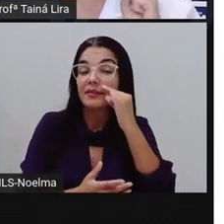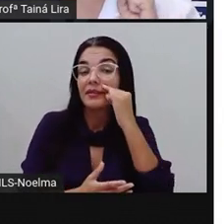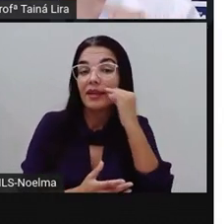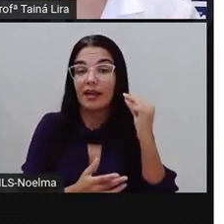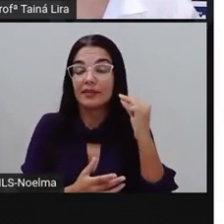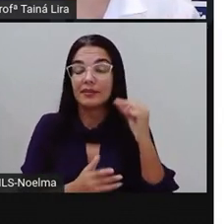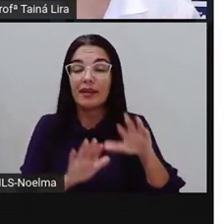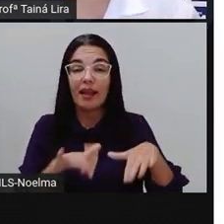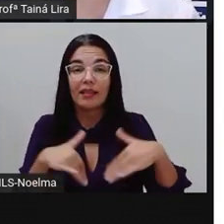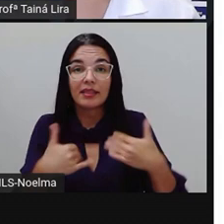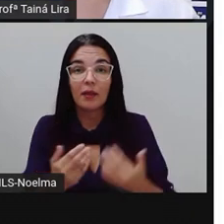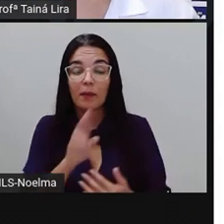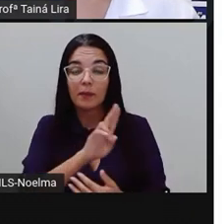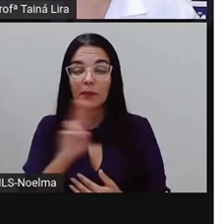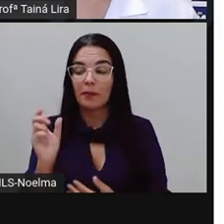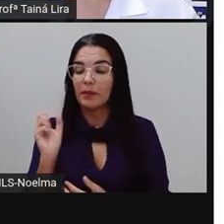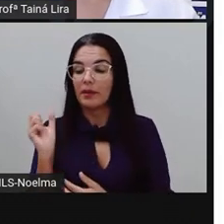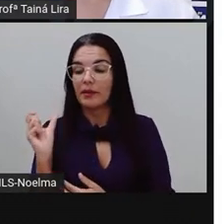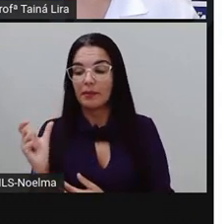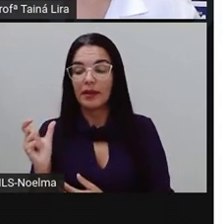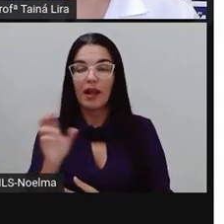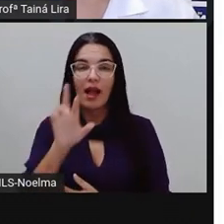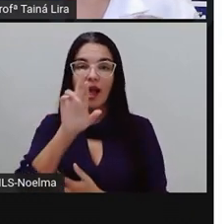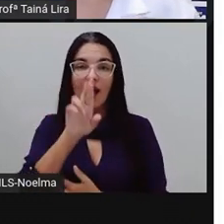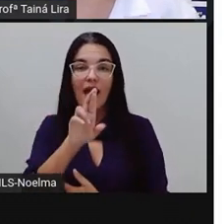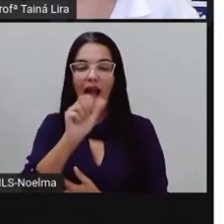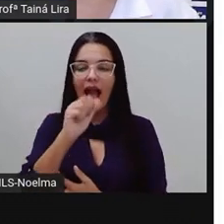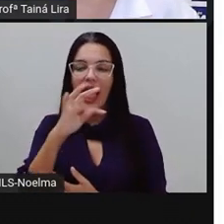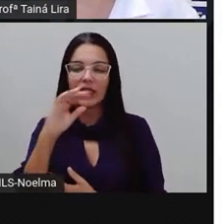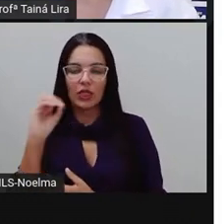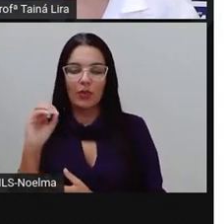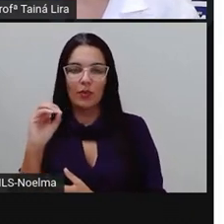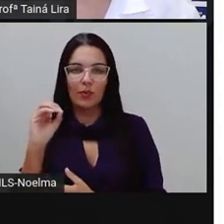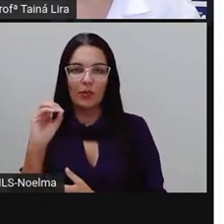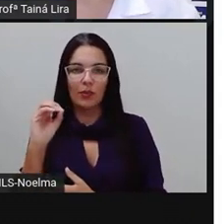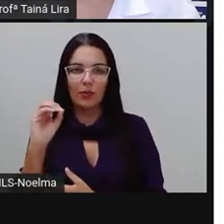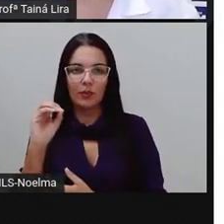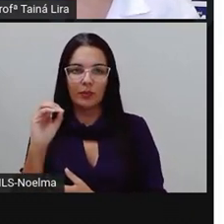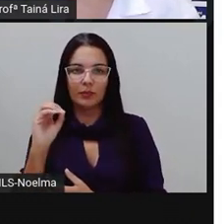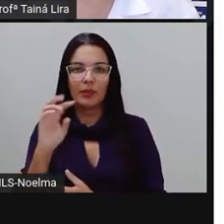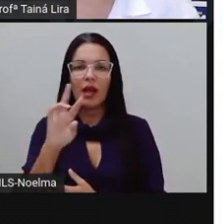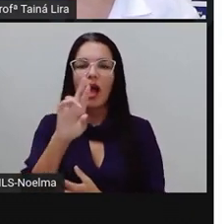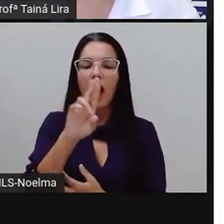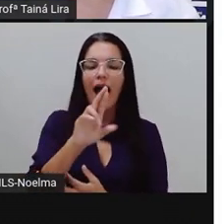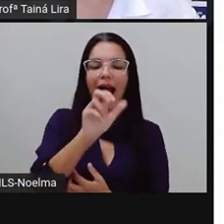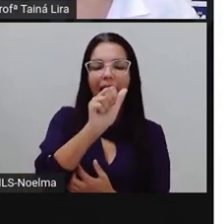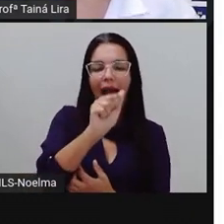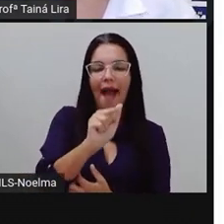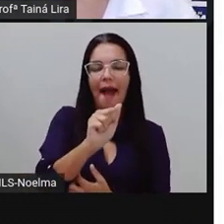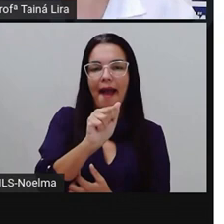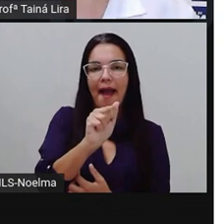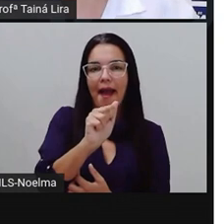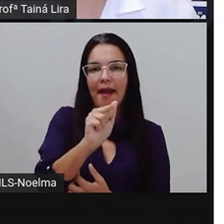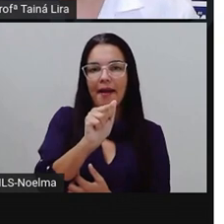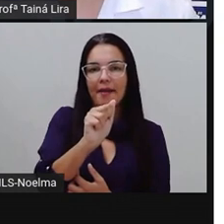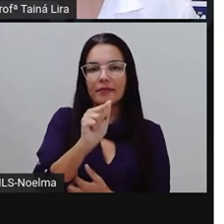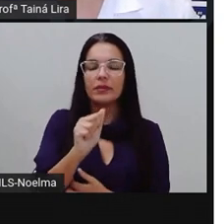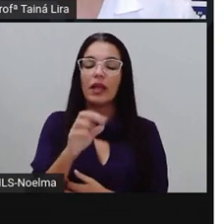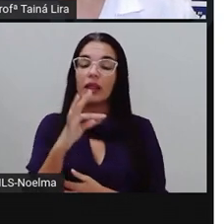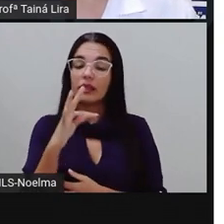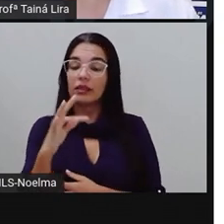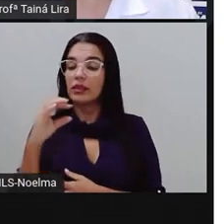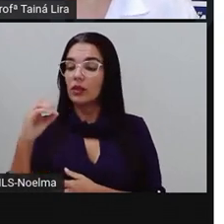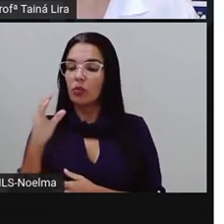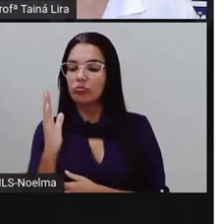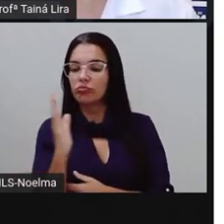lá, como é que eu escrevo rato? Ó, rá. O rá eu coloco, o rei e o á. E